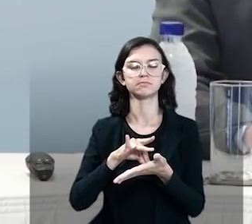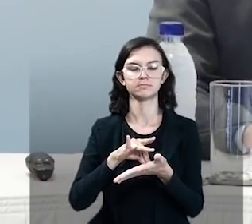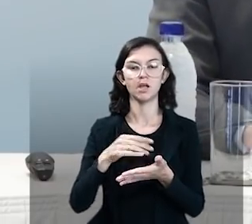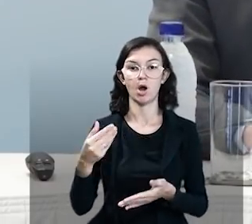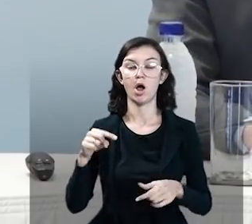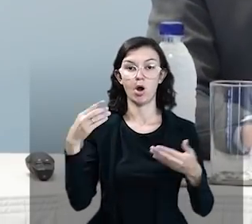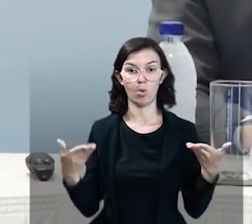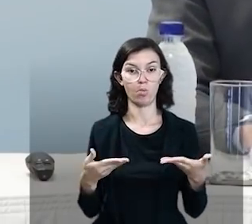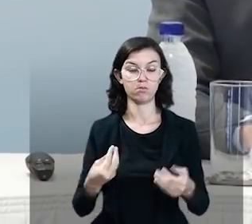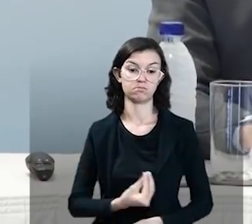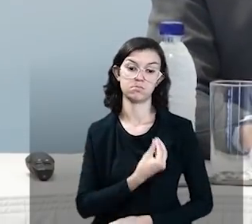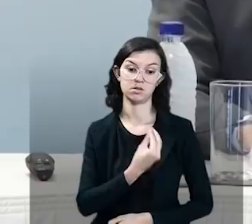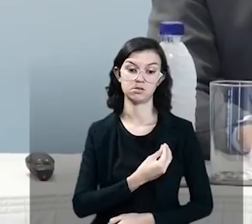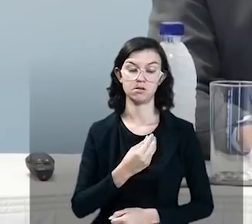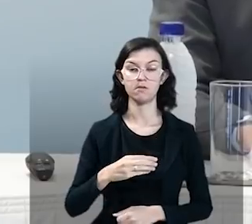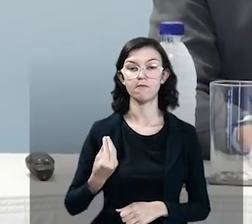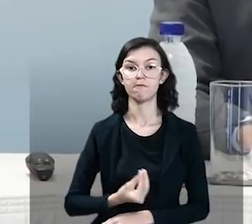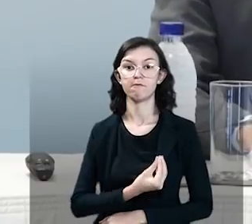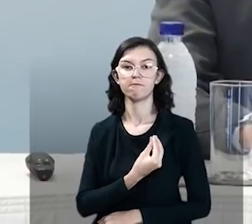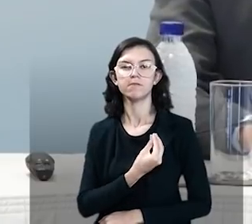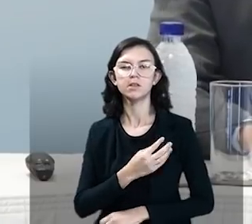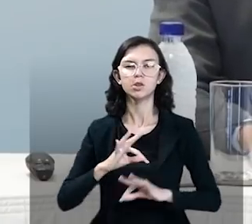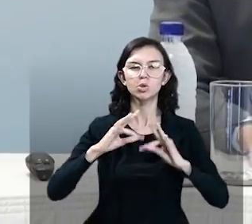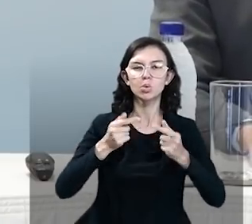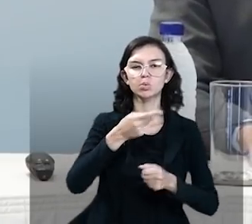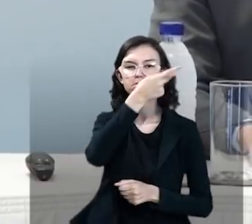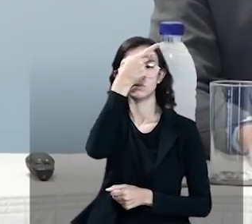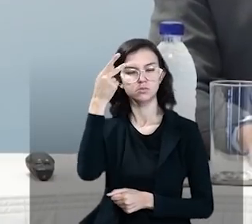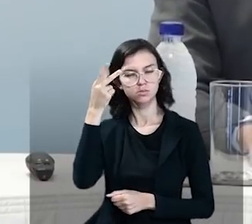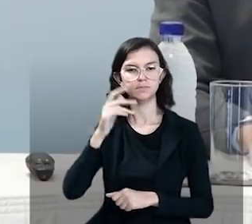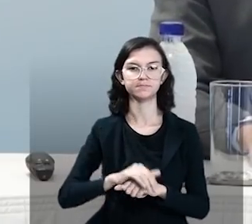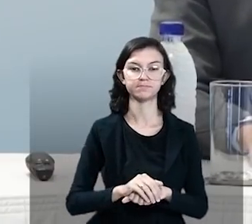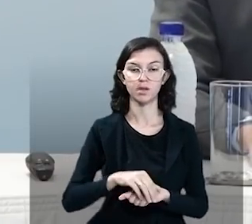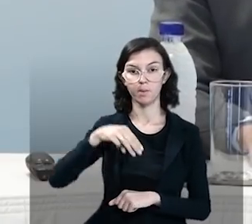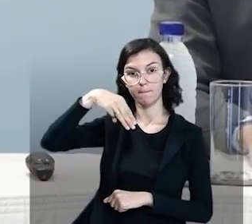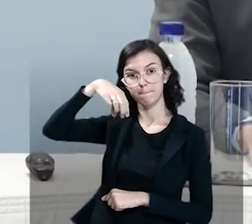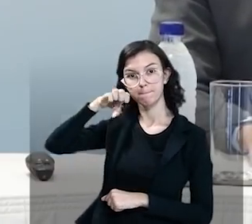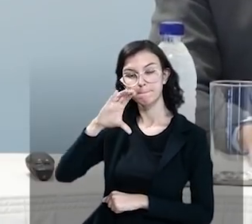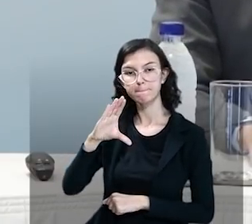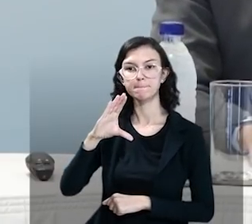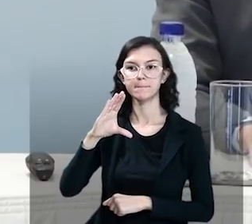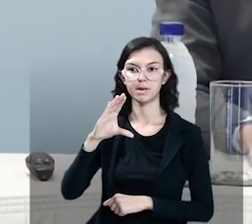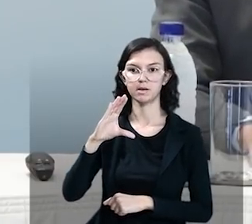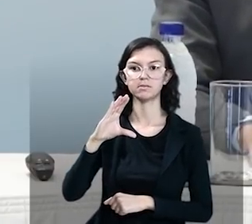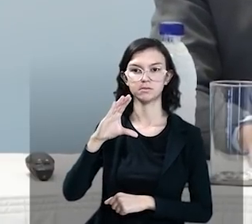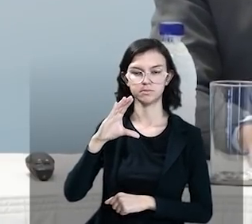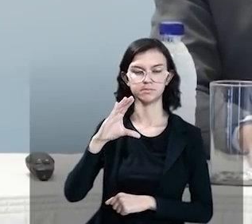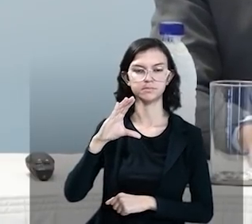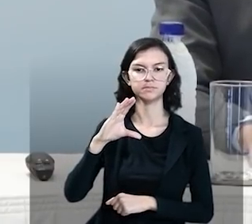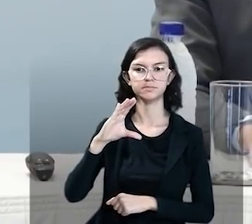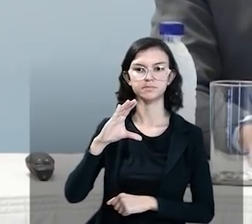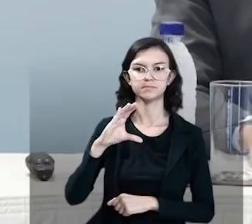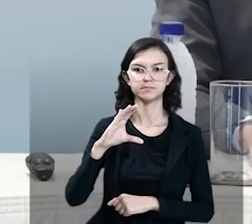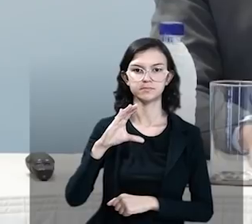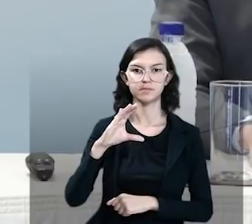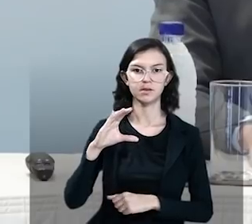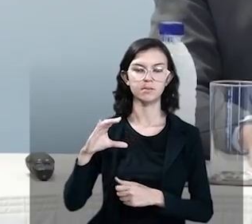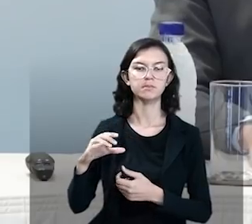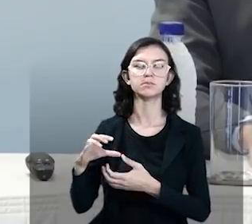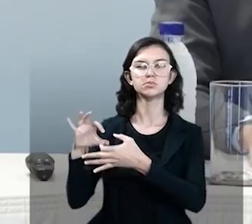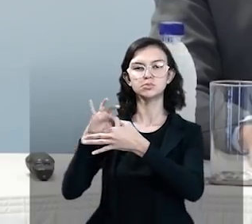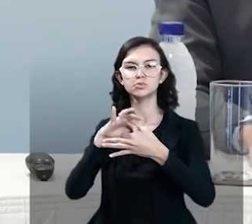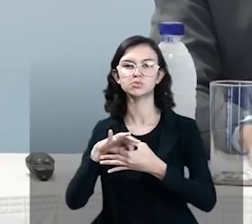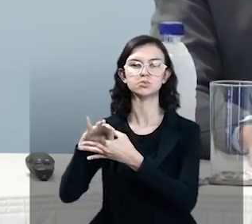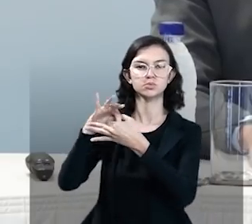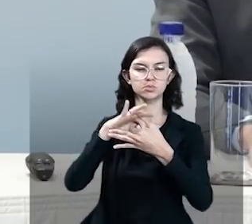Pois bem, o Ministério da Educação, por assim dizer, em parceria com a